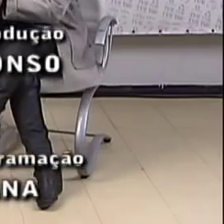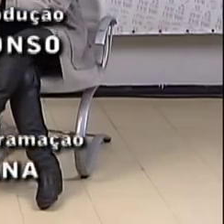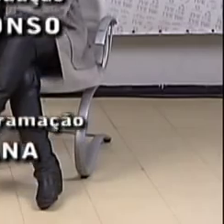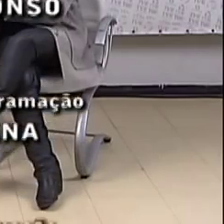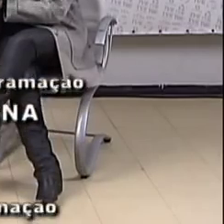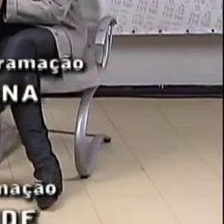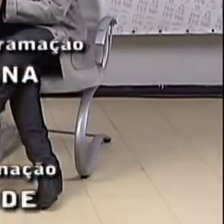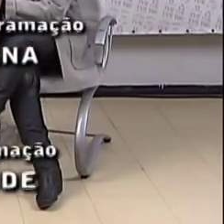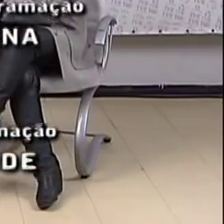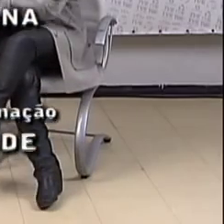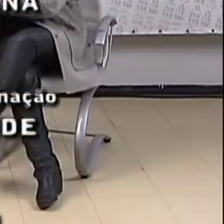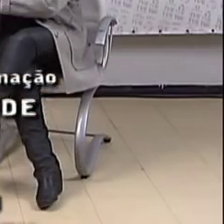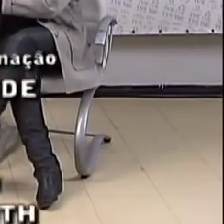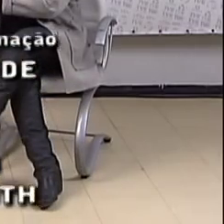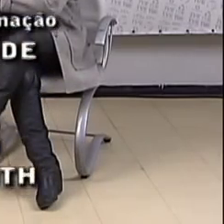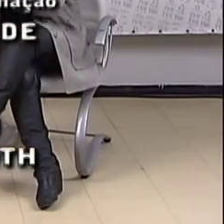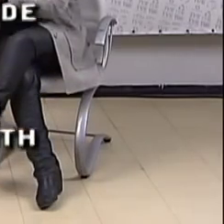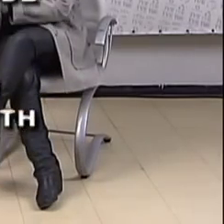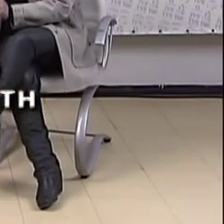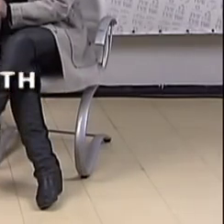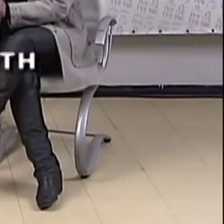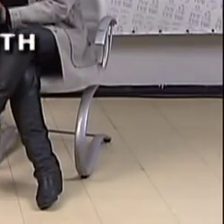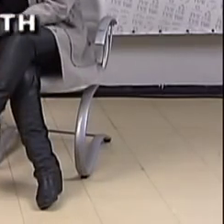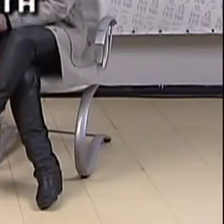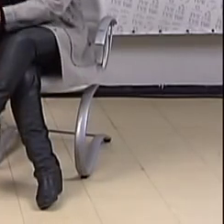porque a gente merece, né?